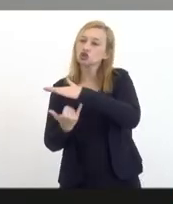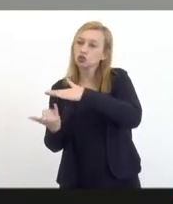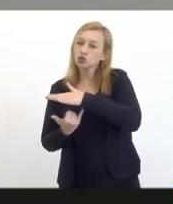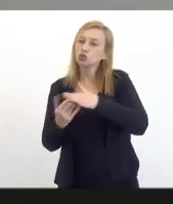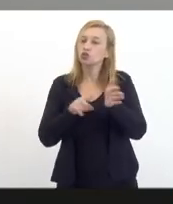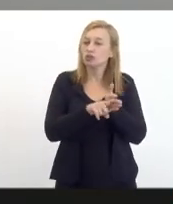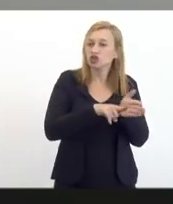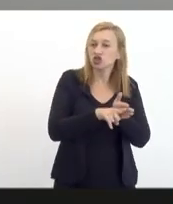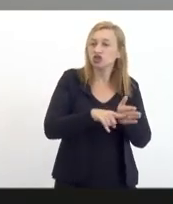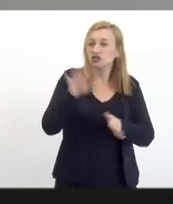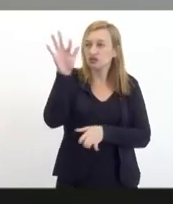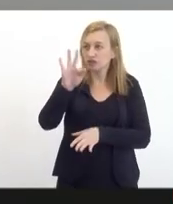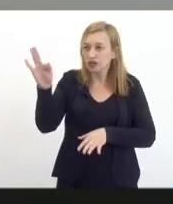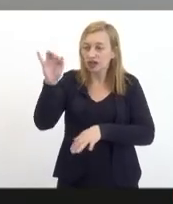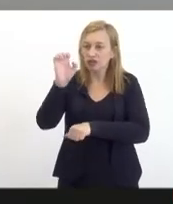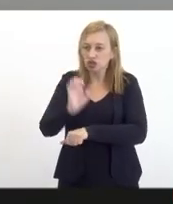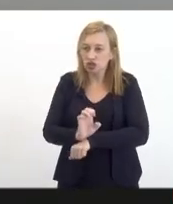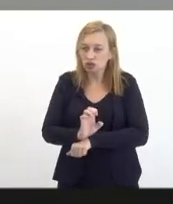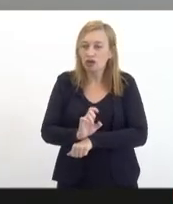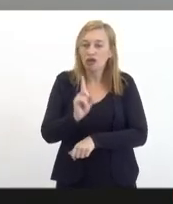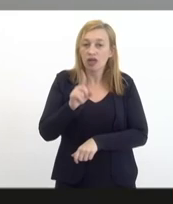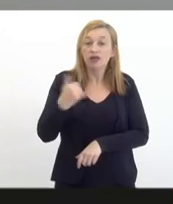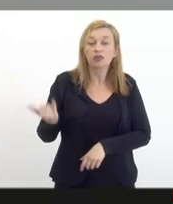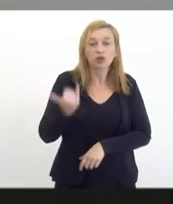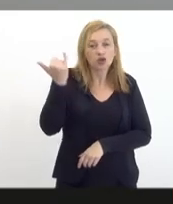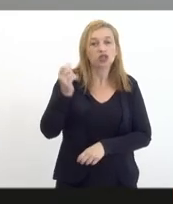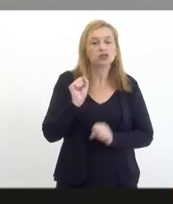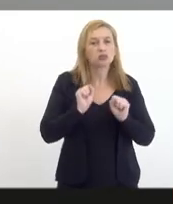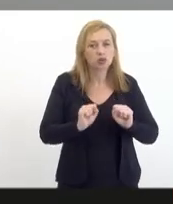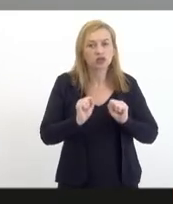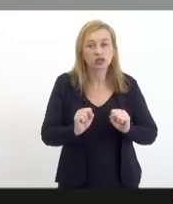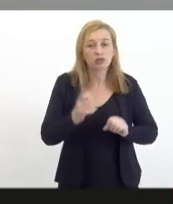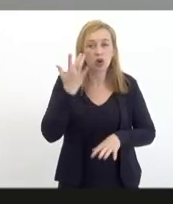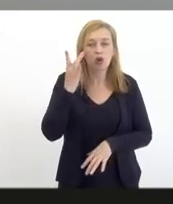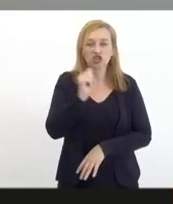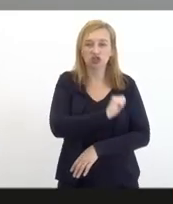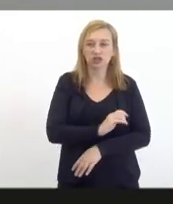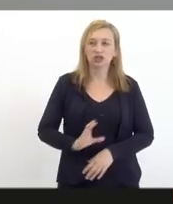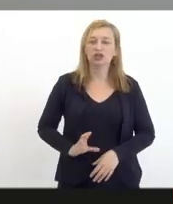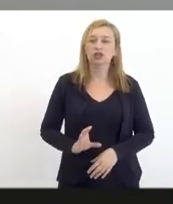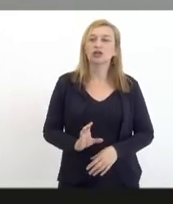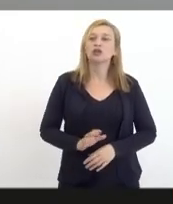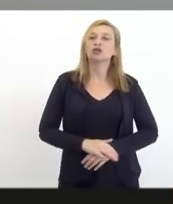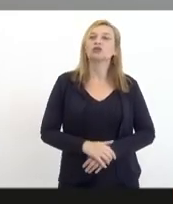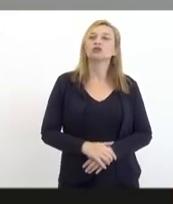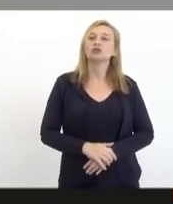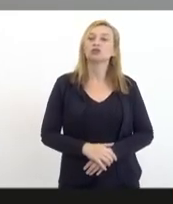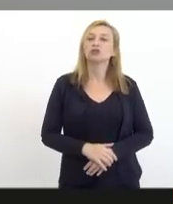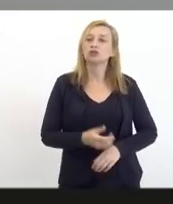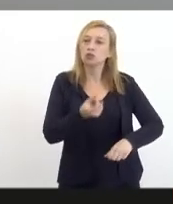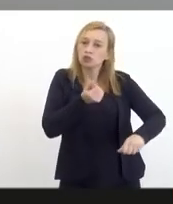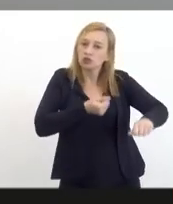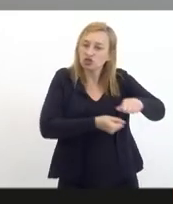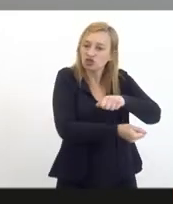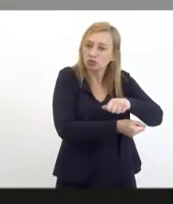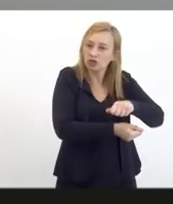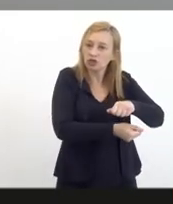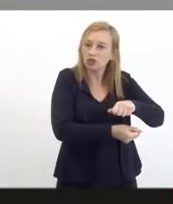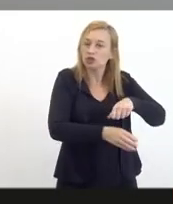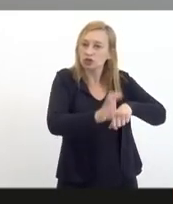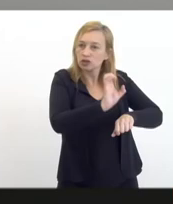federais então é muito importante que a gente possa e eu acho até André que uma parcela desse fundo poderia ser